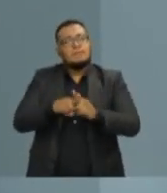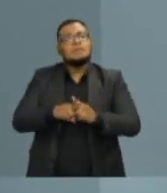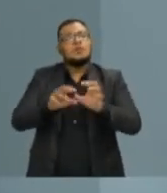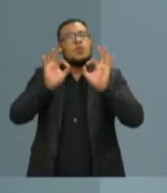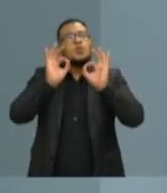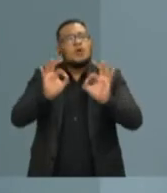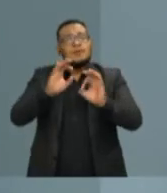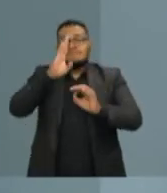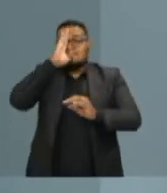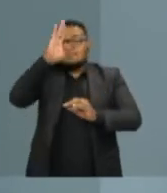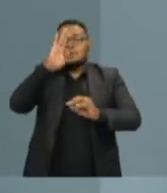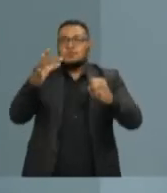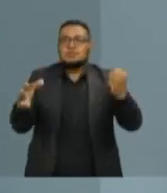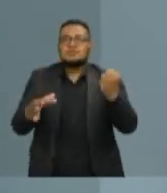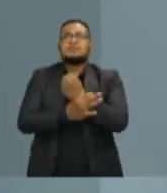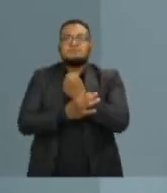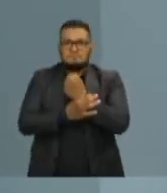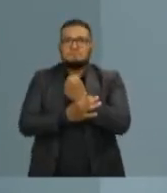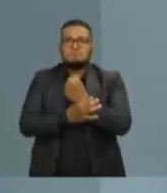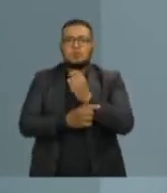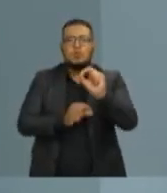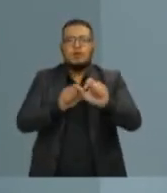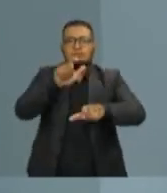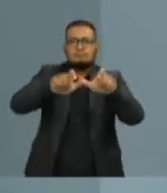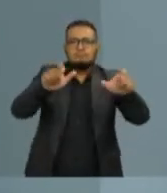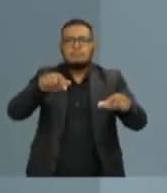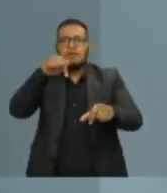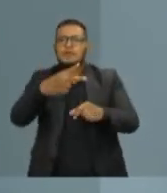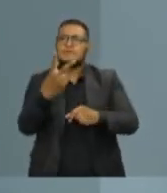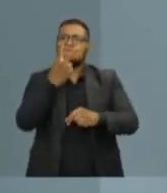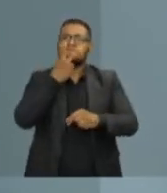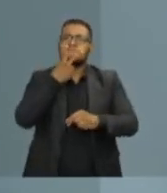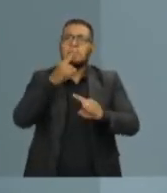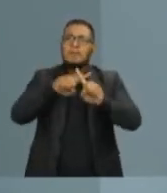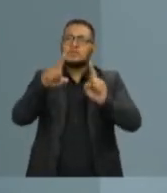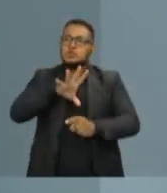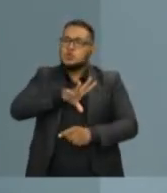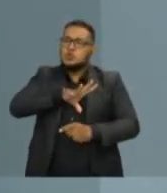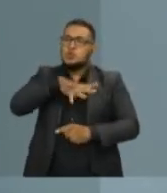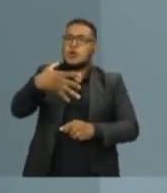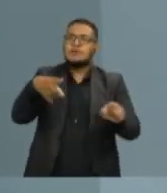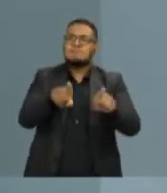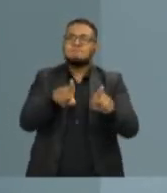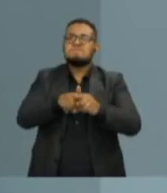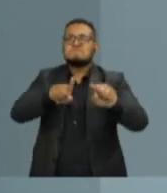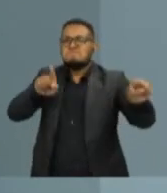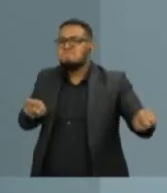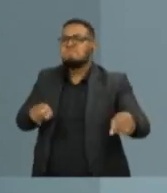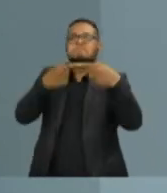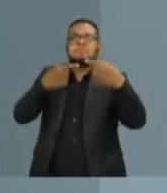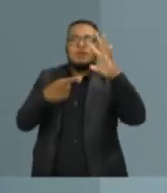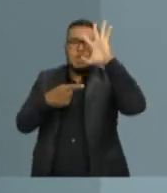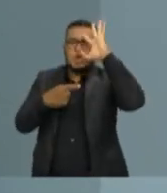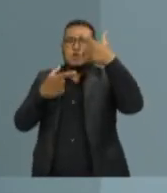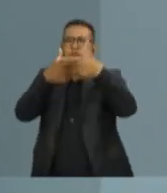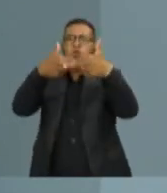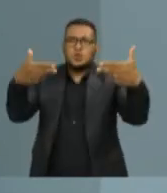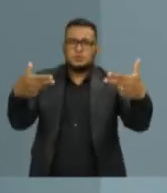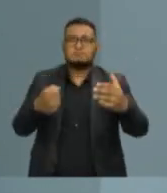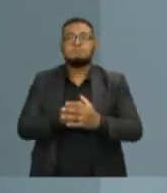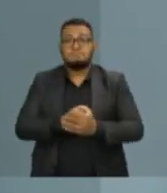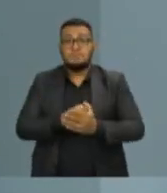a mudança com segurança. Garantindo que está bom na cidade, mas com a coragem para enfrentar e resolver o que não está tão bom.